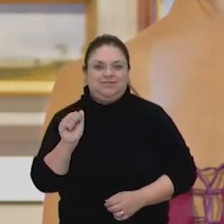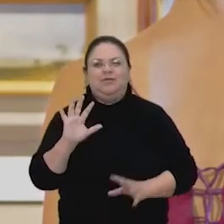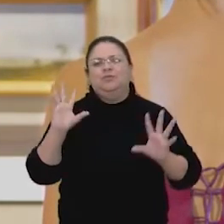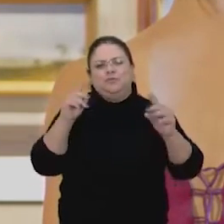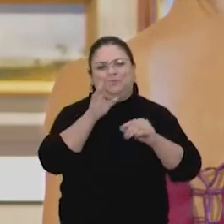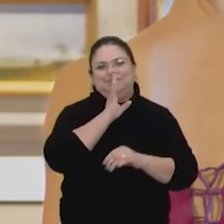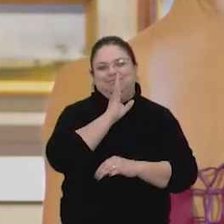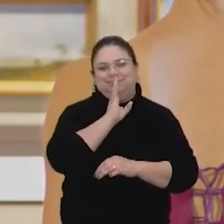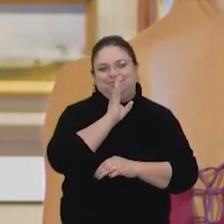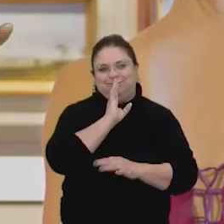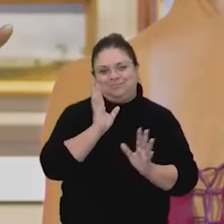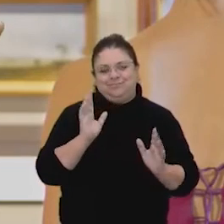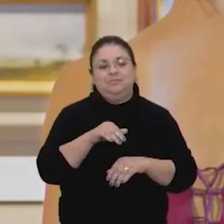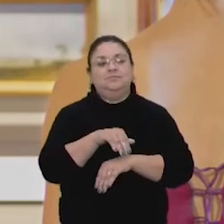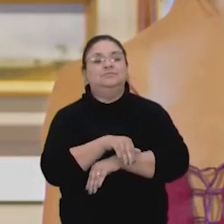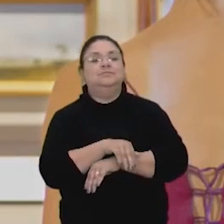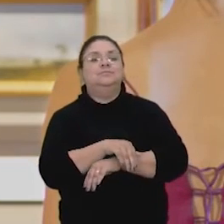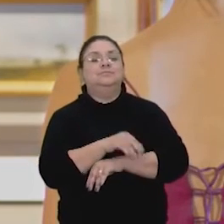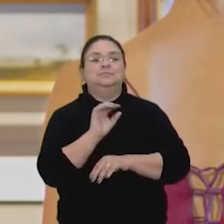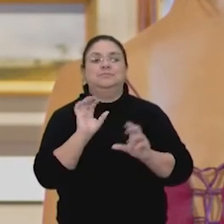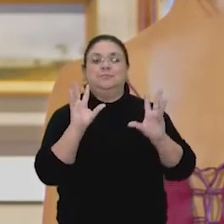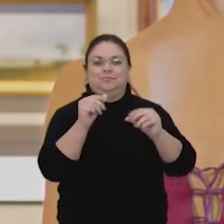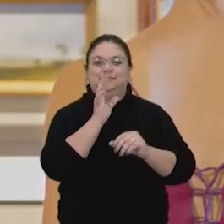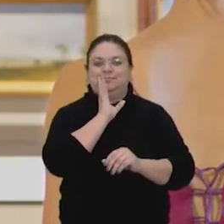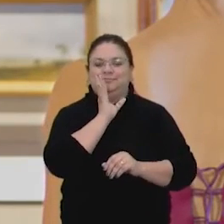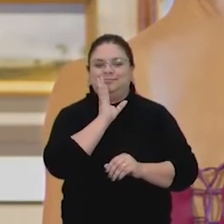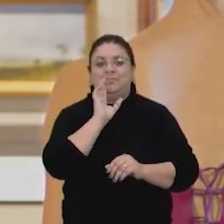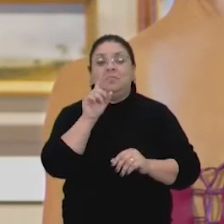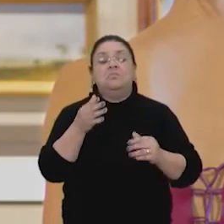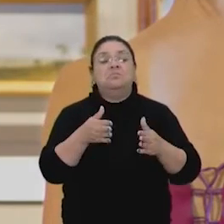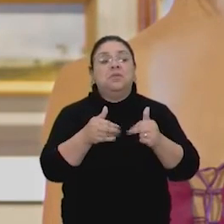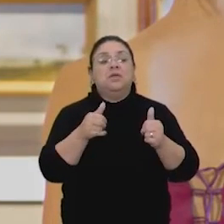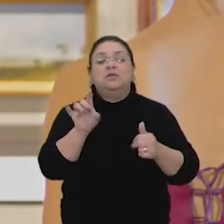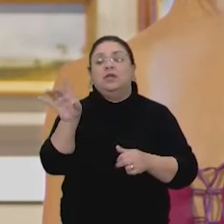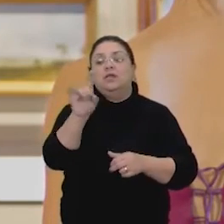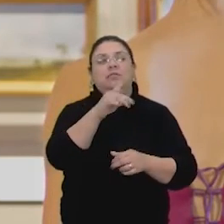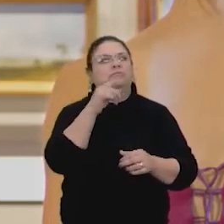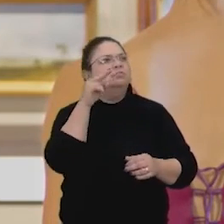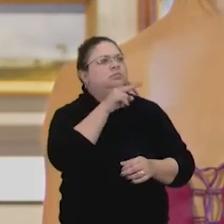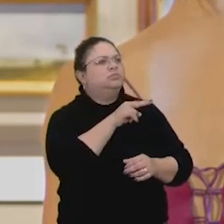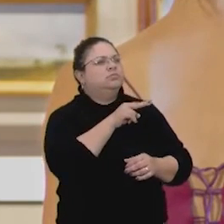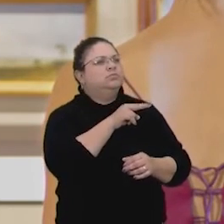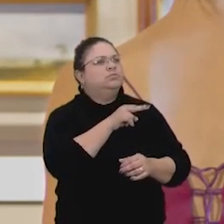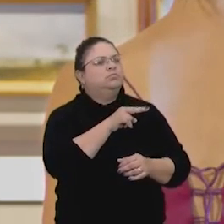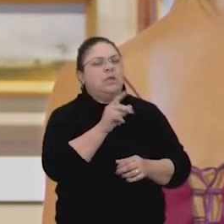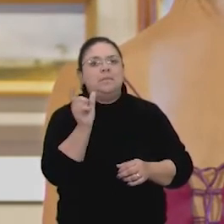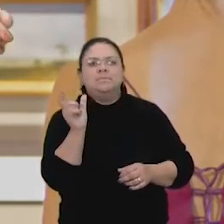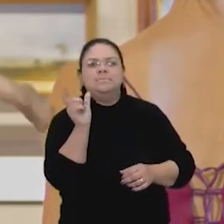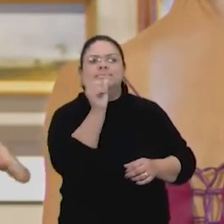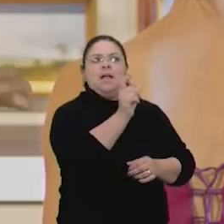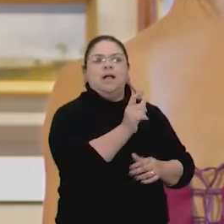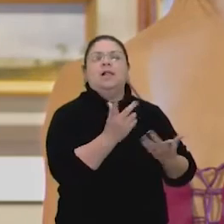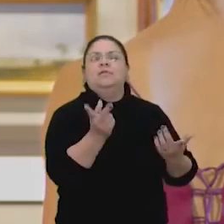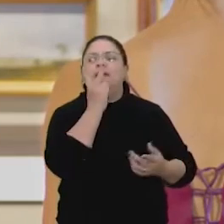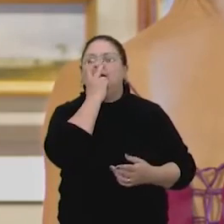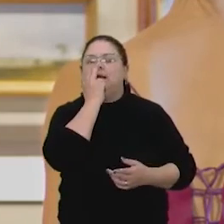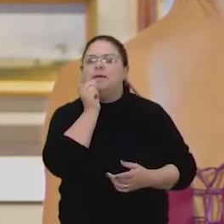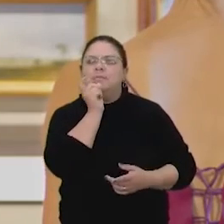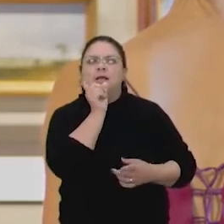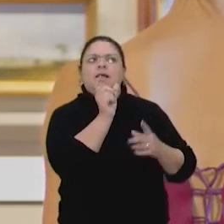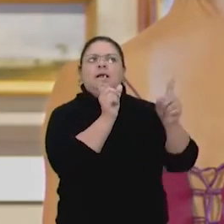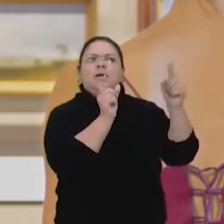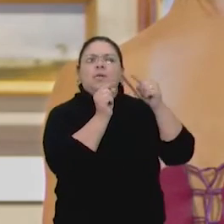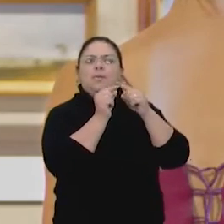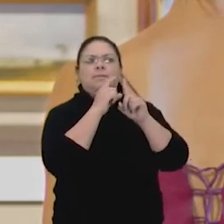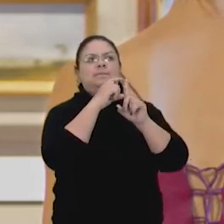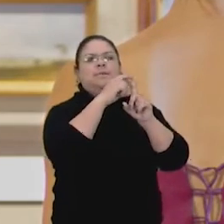Ou trazer uma que é difícil a gente ver. E pedir a interpretação de cada estudante. Numa só palavra, né? Ah, quando você bate o